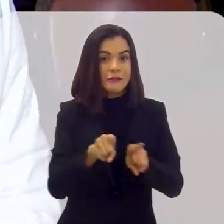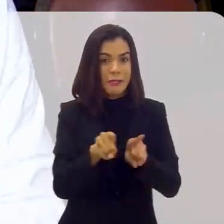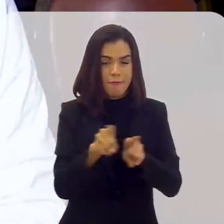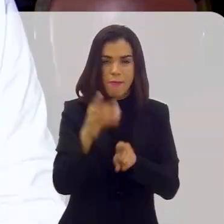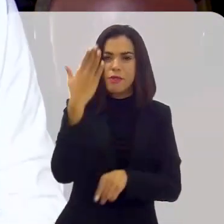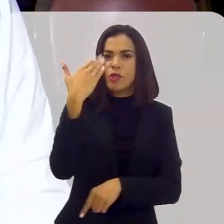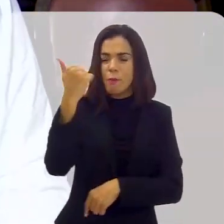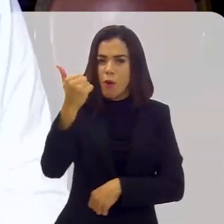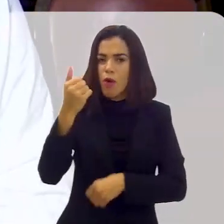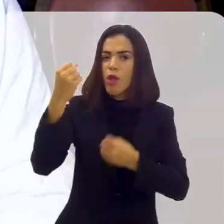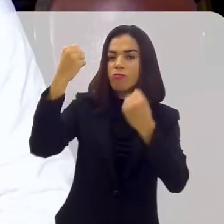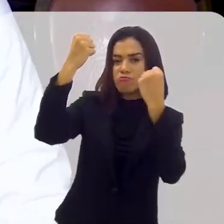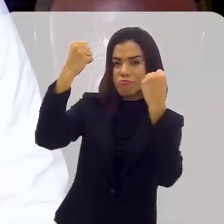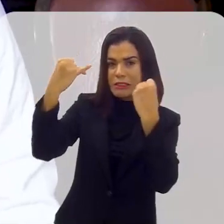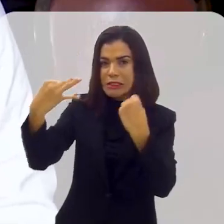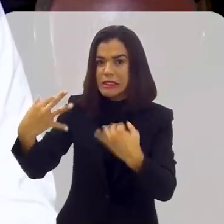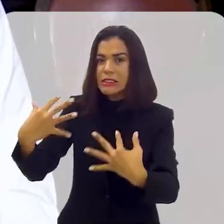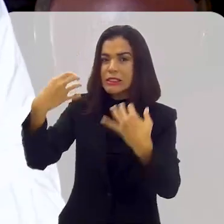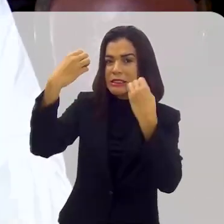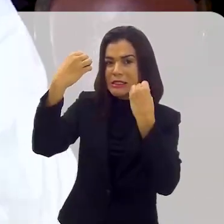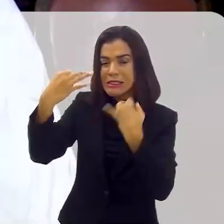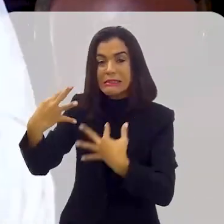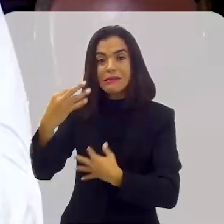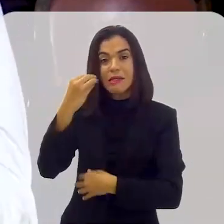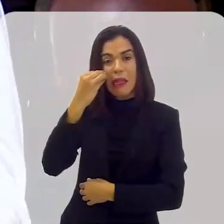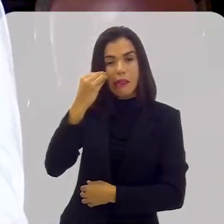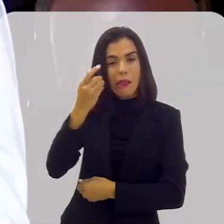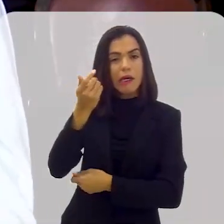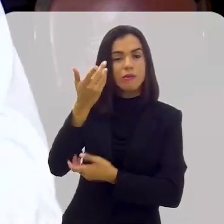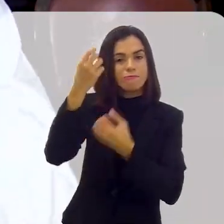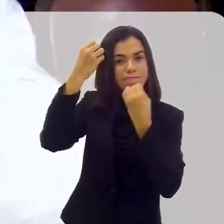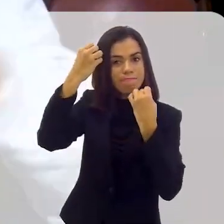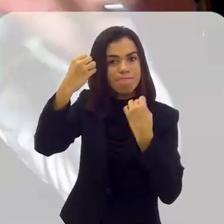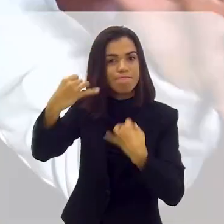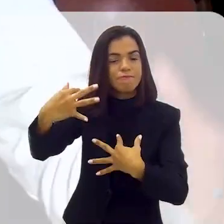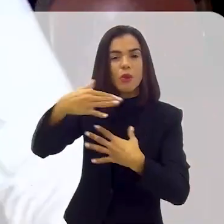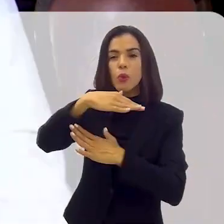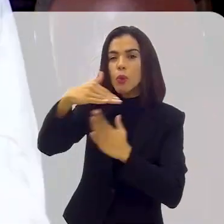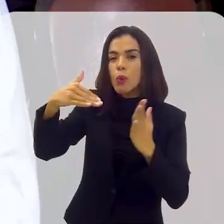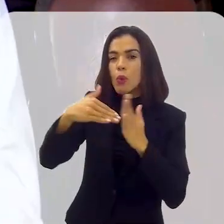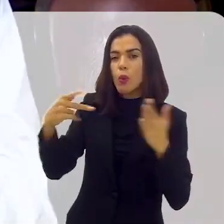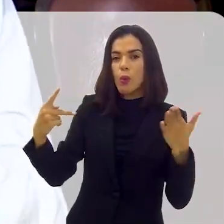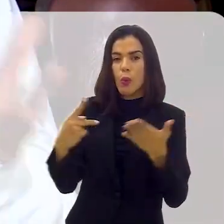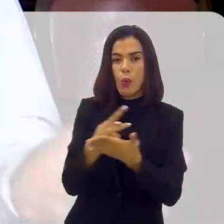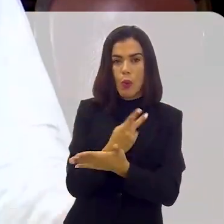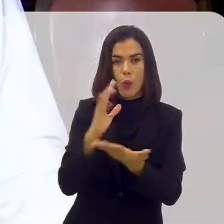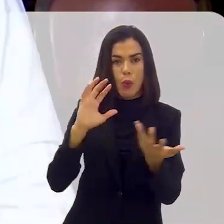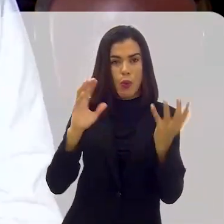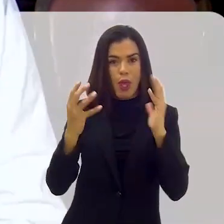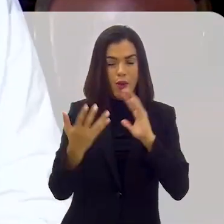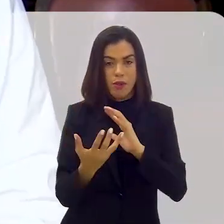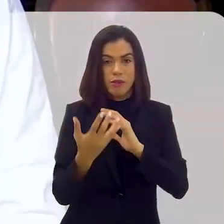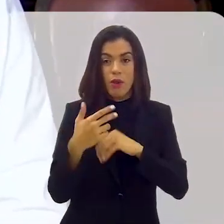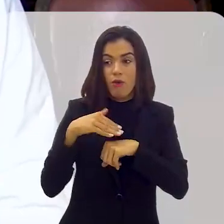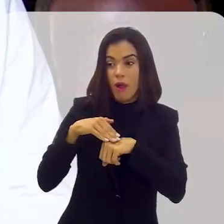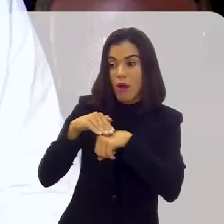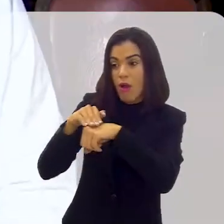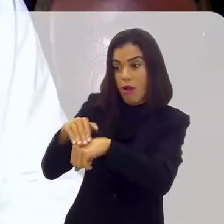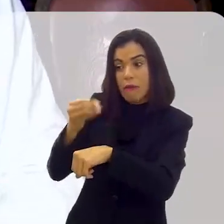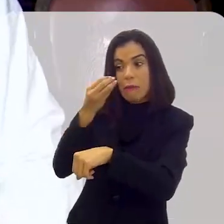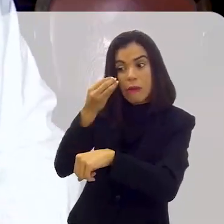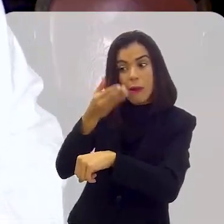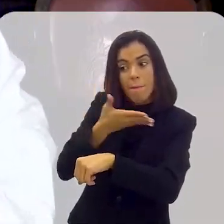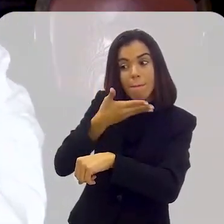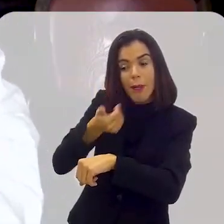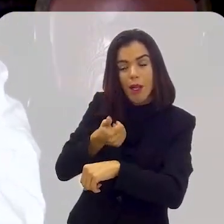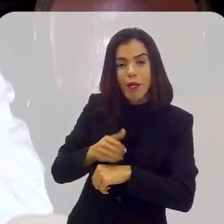envolvidos, e a gente tem que explicar, tentar explicar tudo o que acontece naquele momento, e dizer,